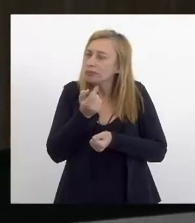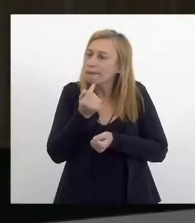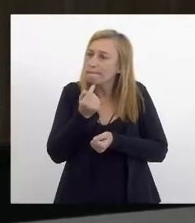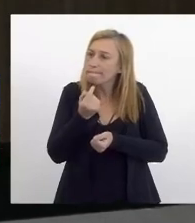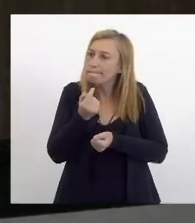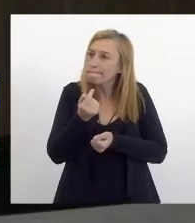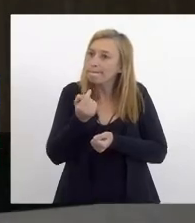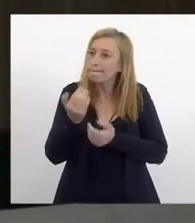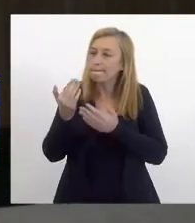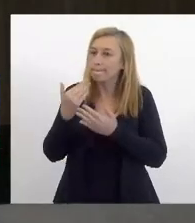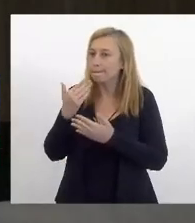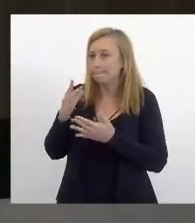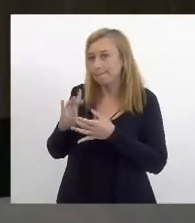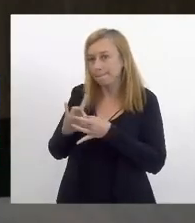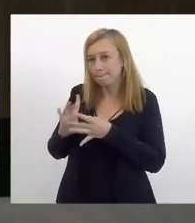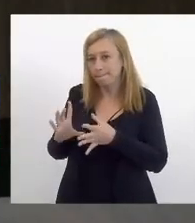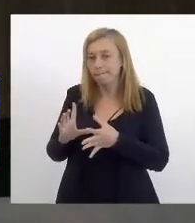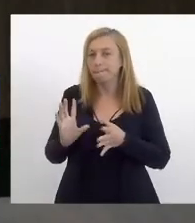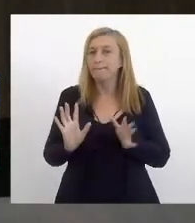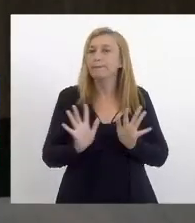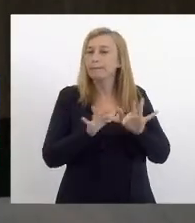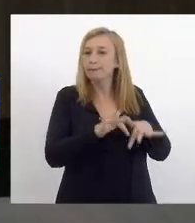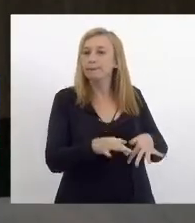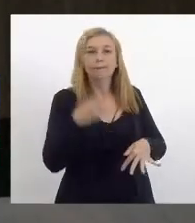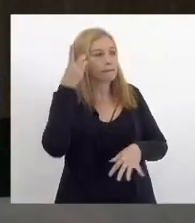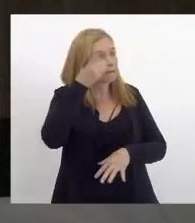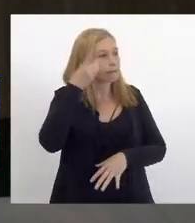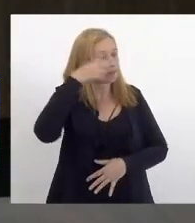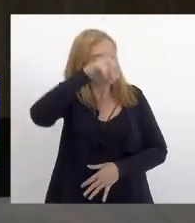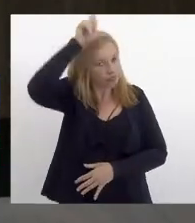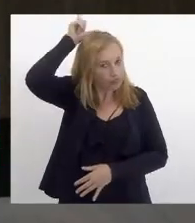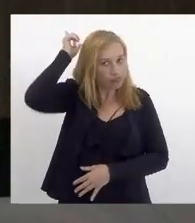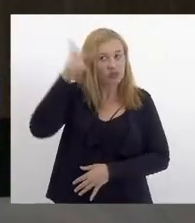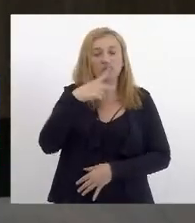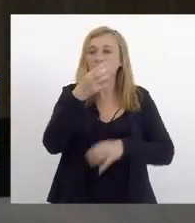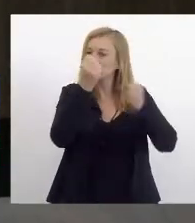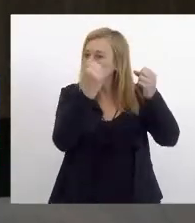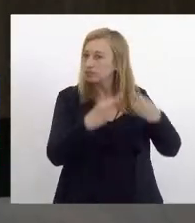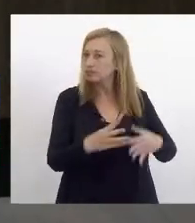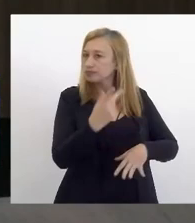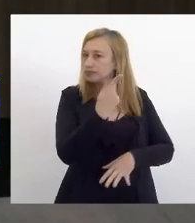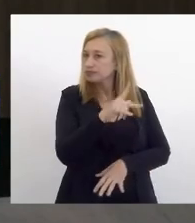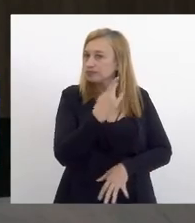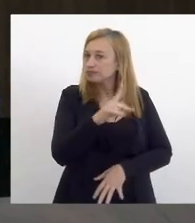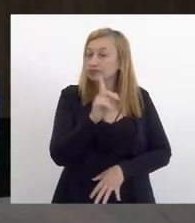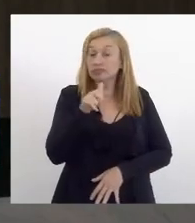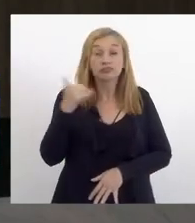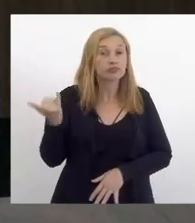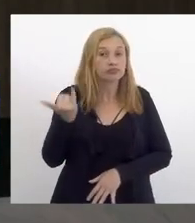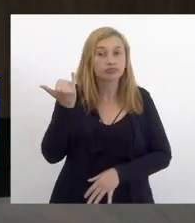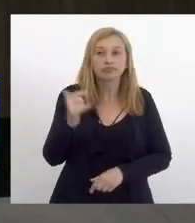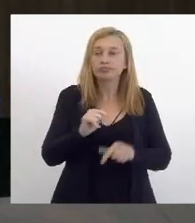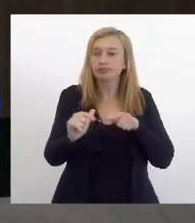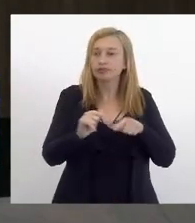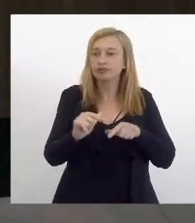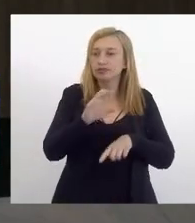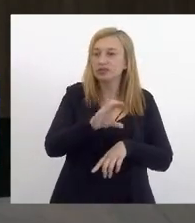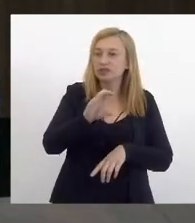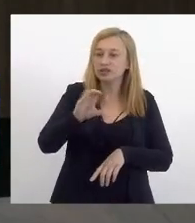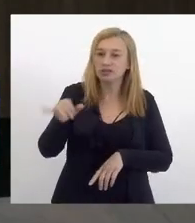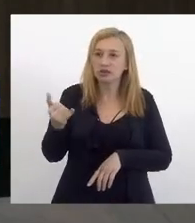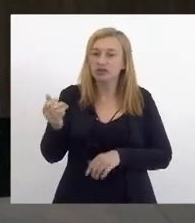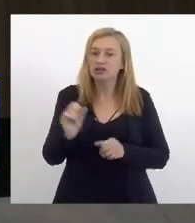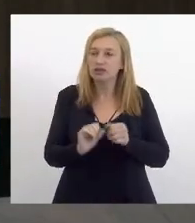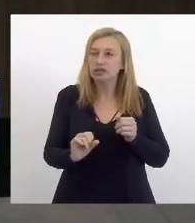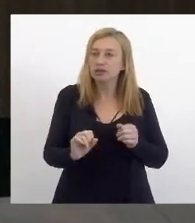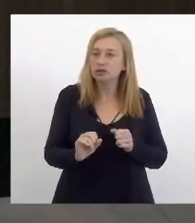excelente me permitisse complementando o que diz deputado Luiz Paulo na explicação que deu esse é um importante trabalho que a CCJ vem fazendo